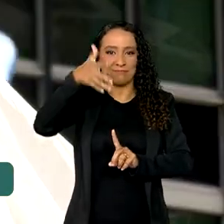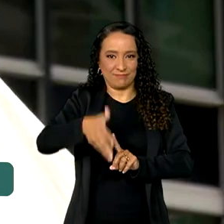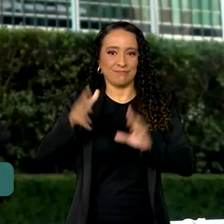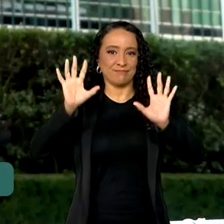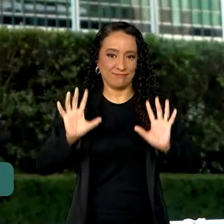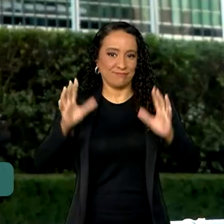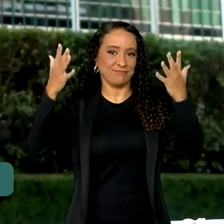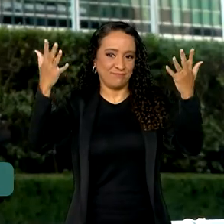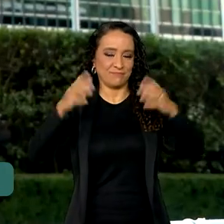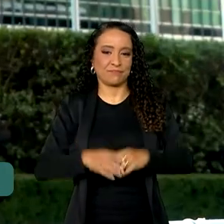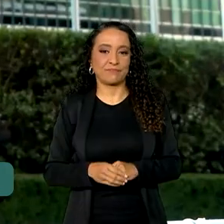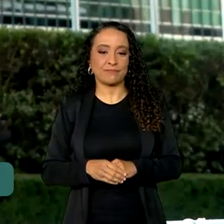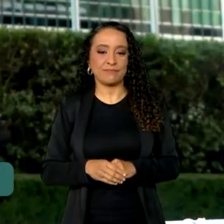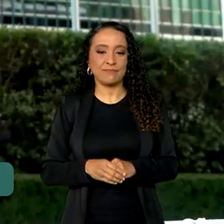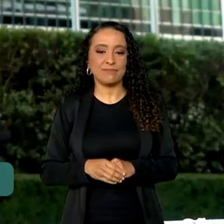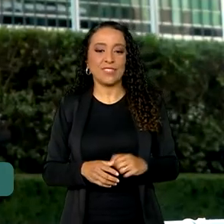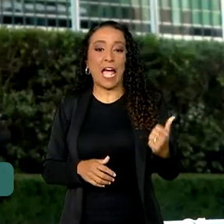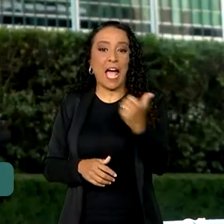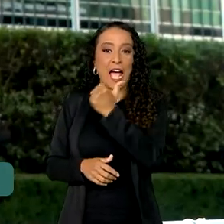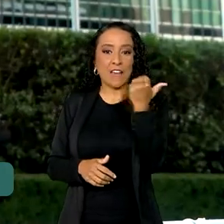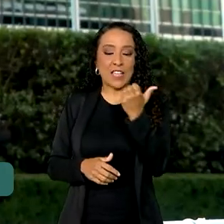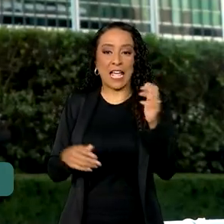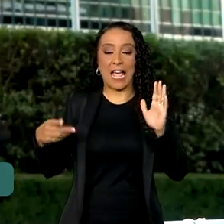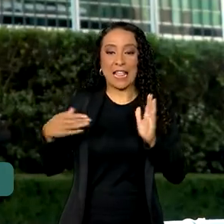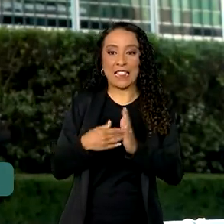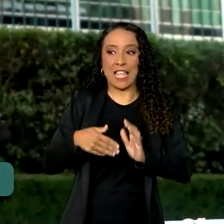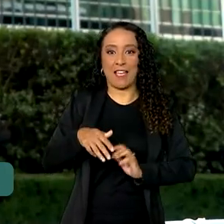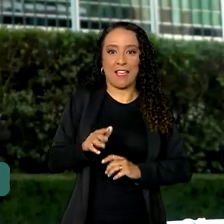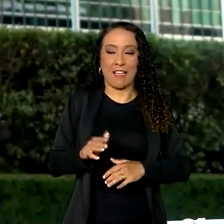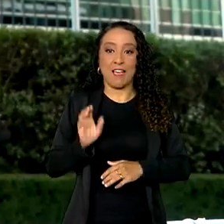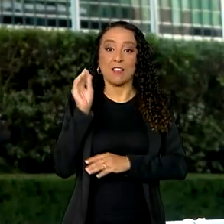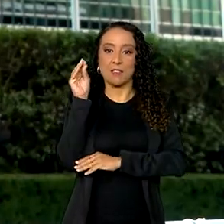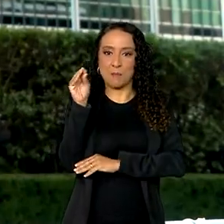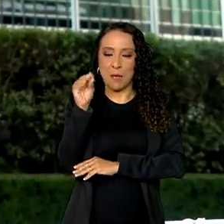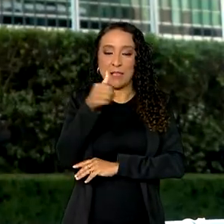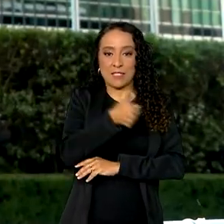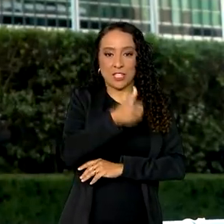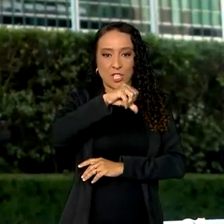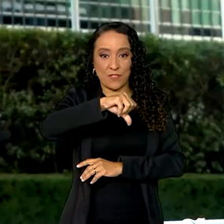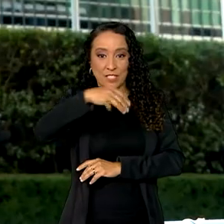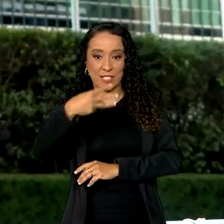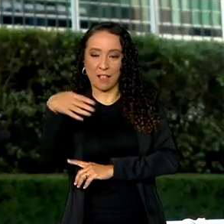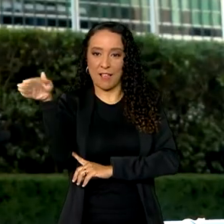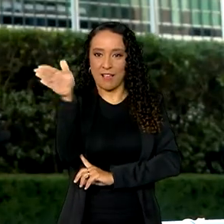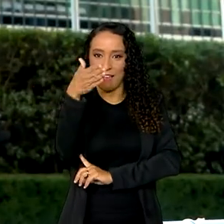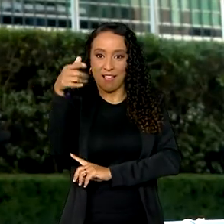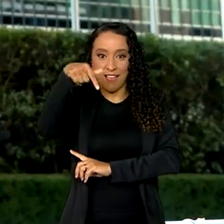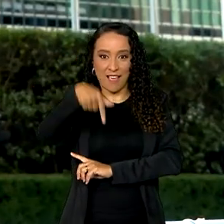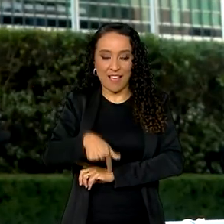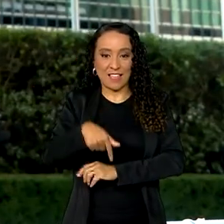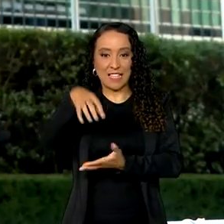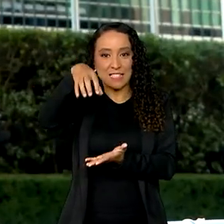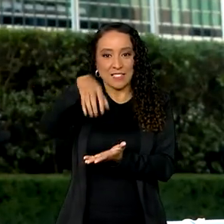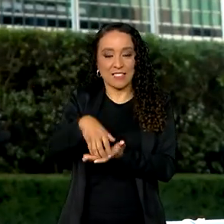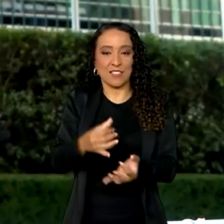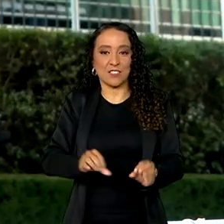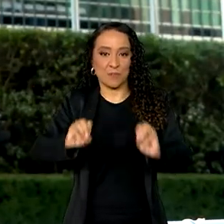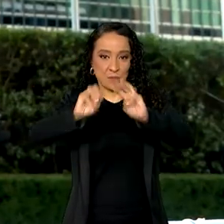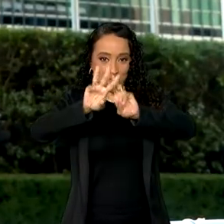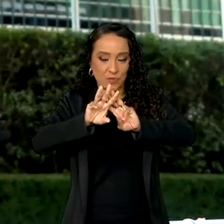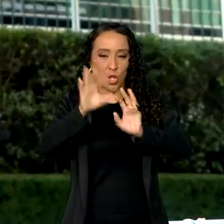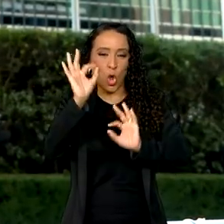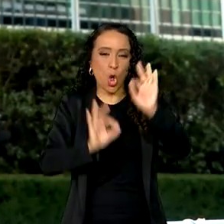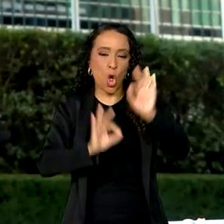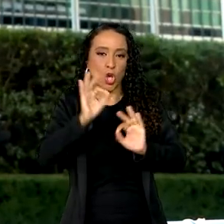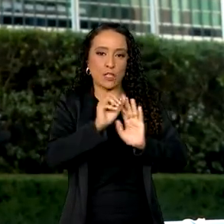evento. Do Afeganistão ao Zimbábue. Há 193 bandeiras aqui na sede das Nações Unidas, são organizadas por